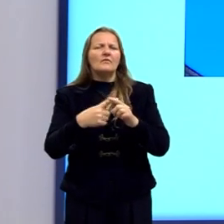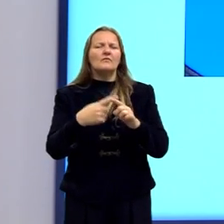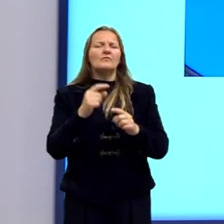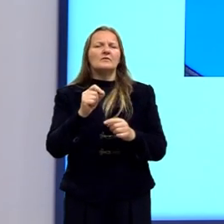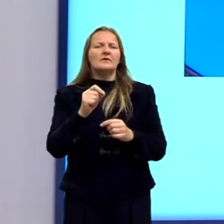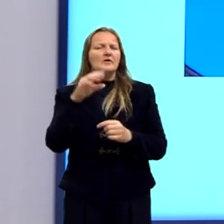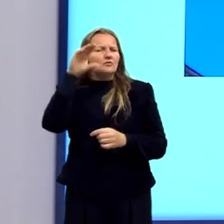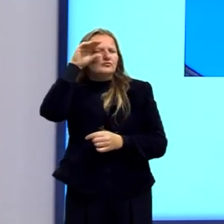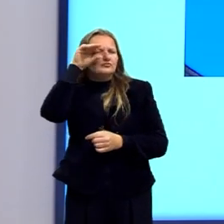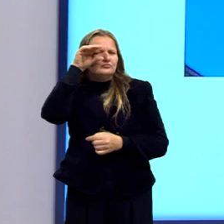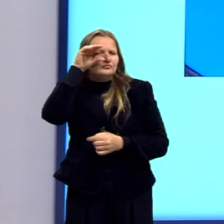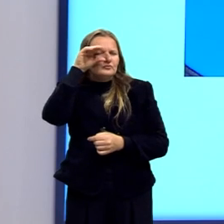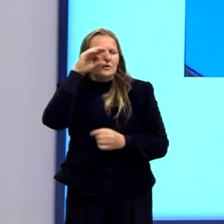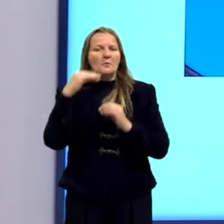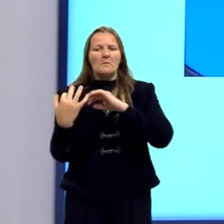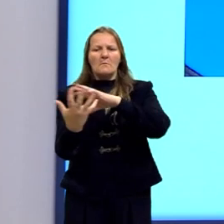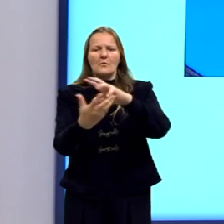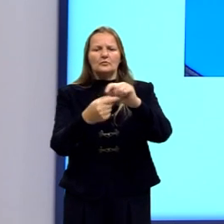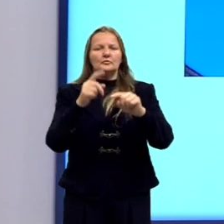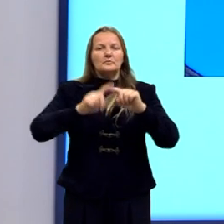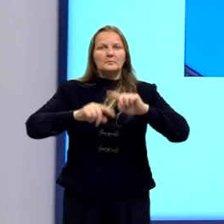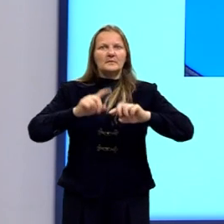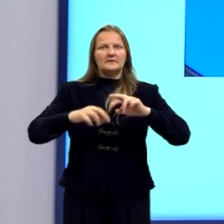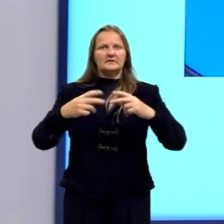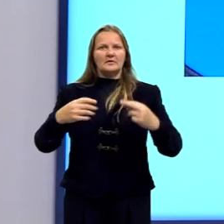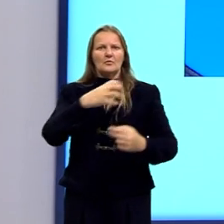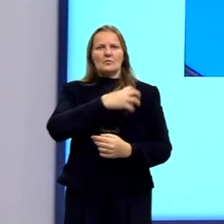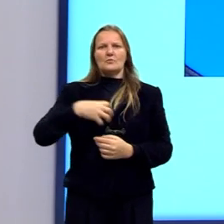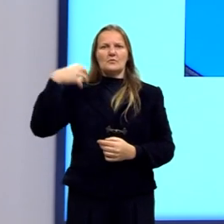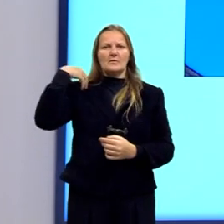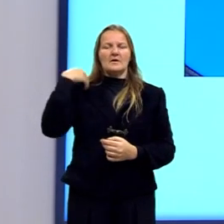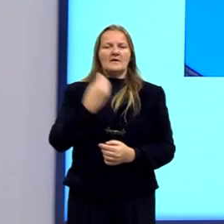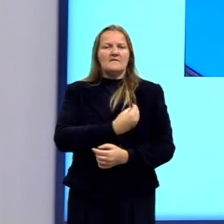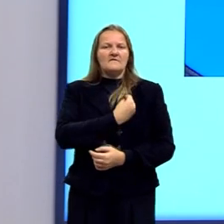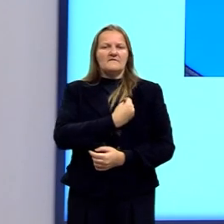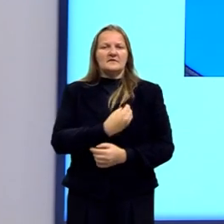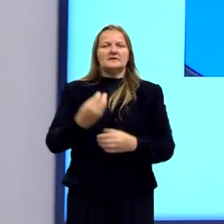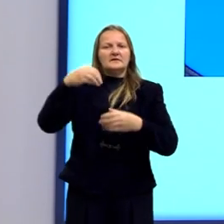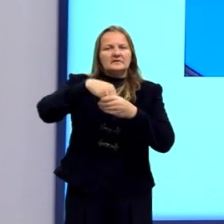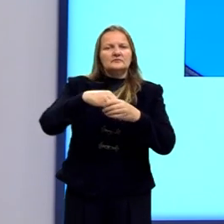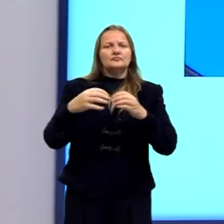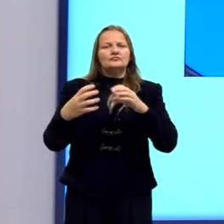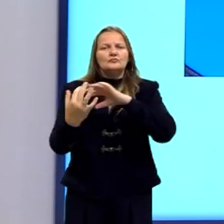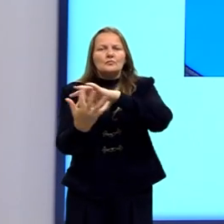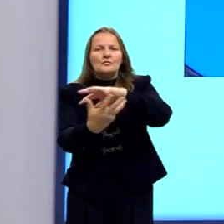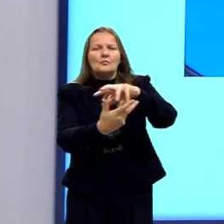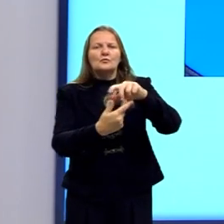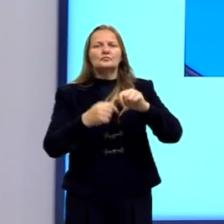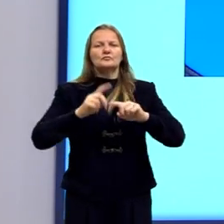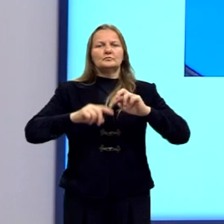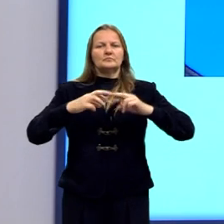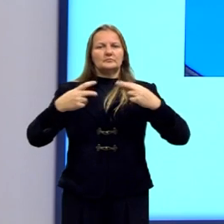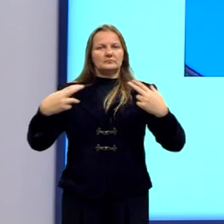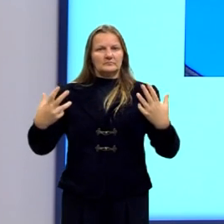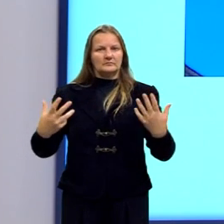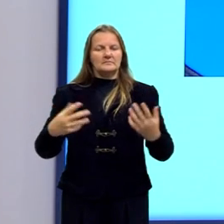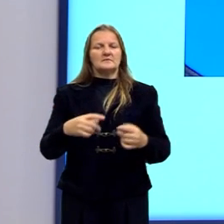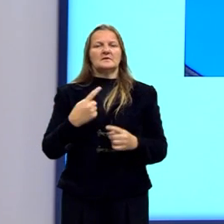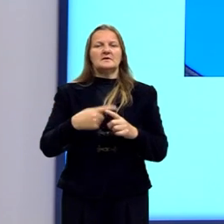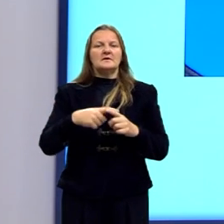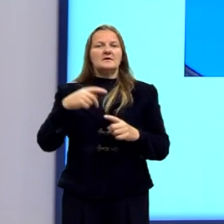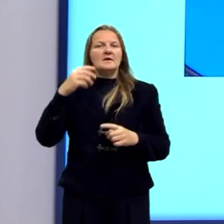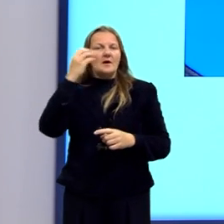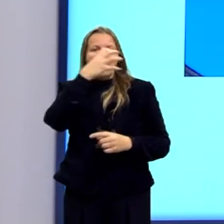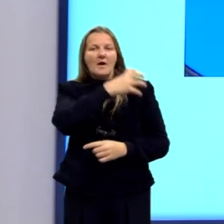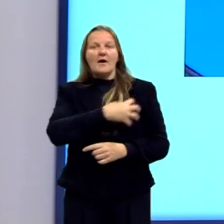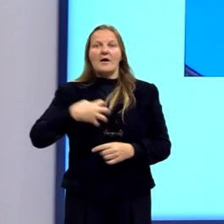observar esse mundo material. Os seres vivos que faziam parte desse mundo material. Então, ele